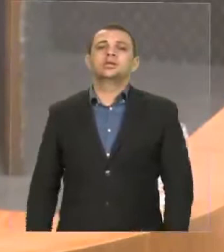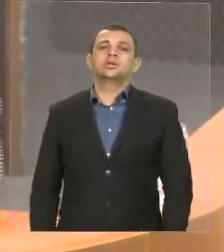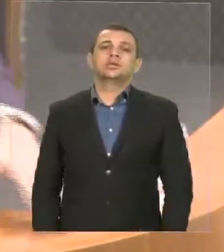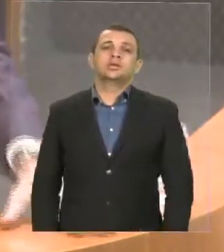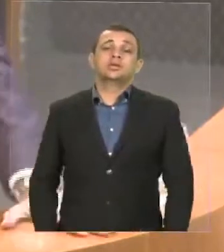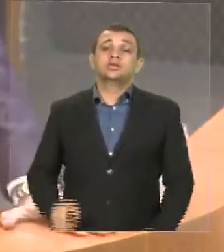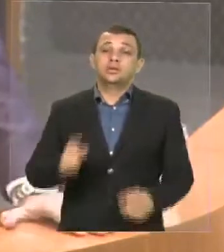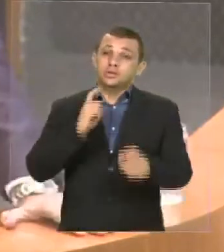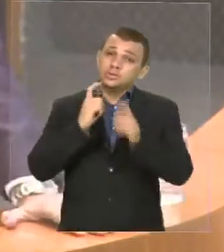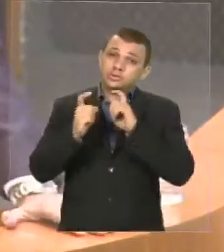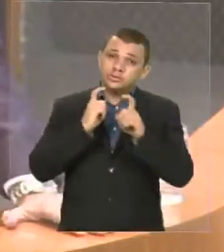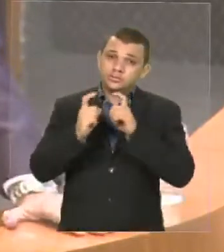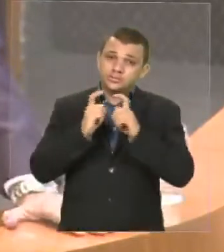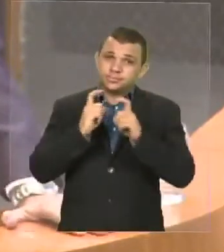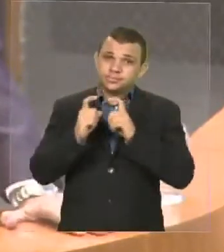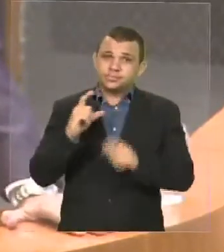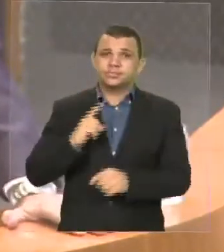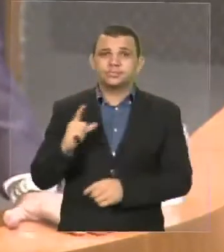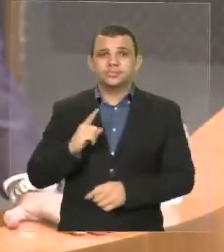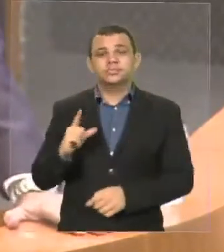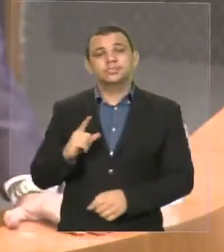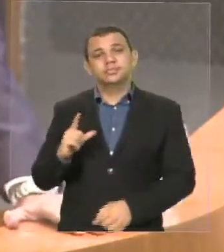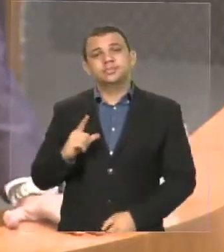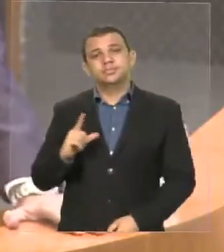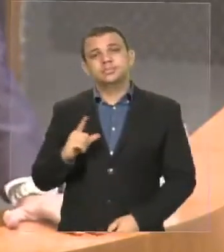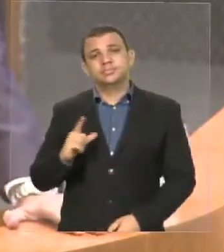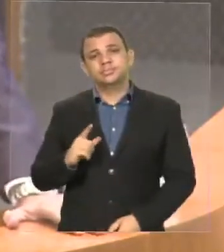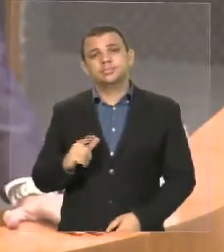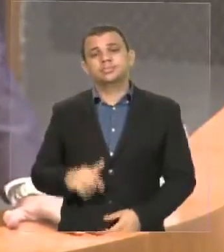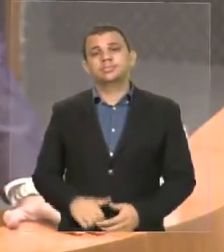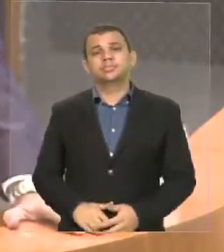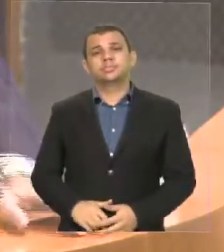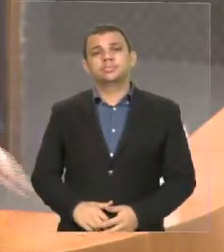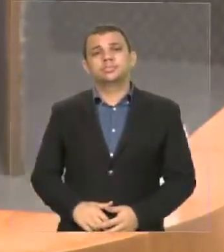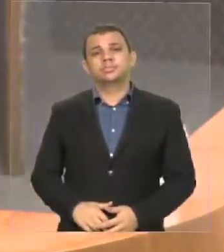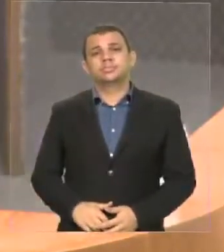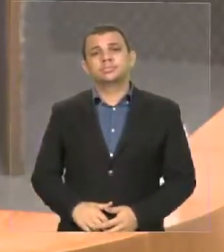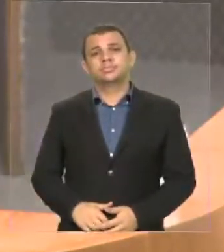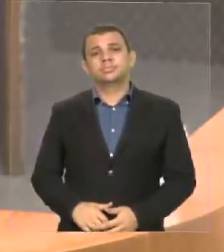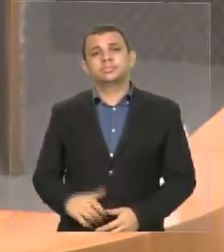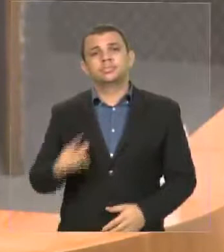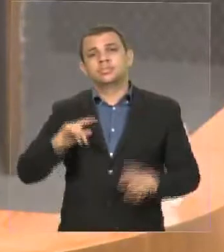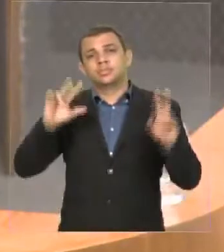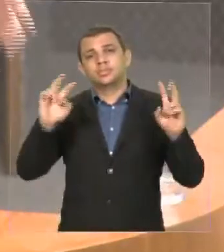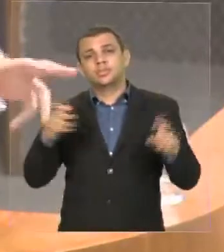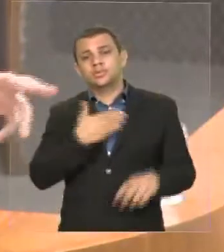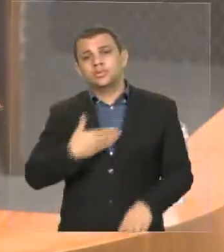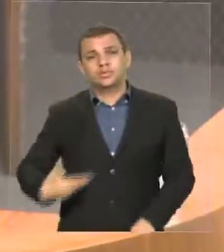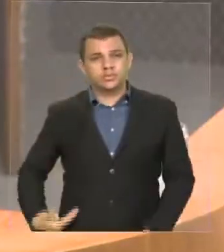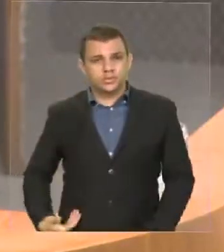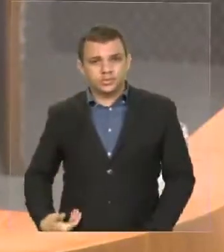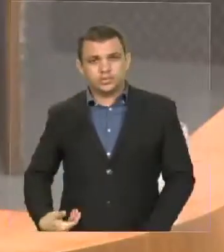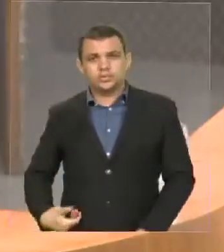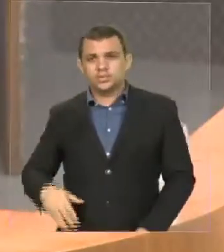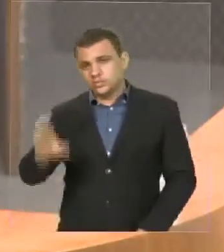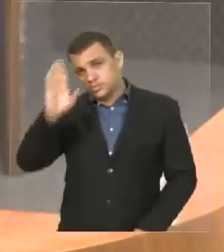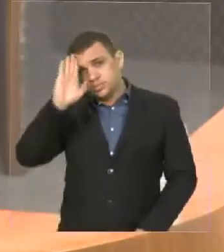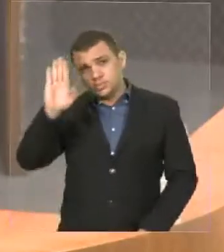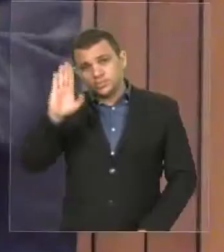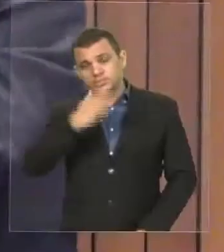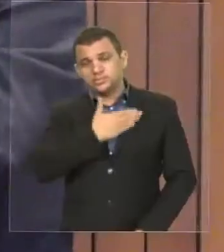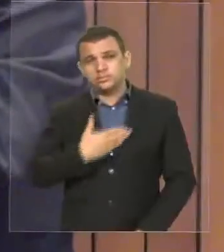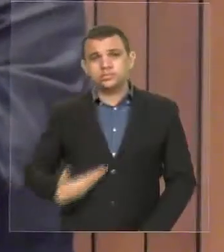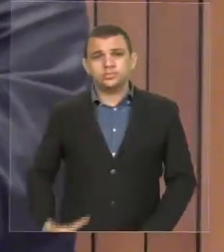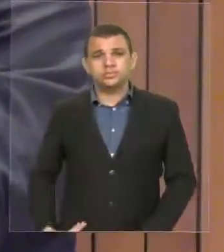discussão que está havendo em torno dos governadores, principalmente dos governadores